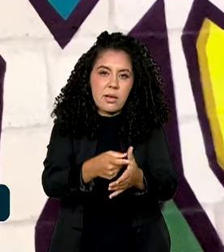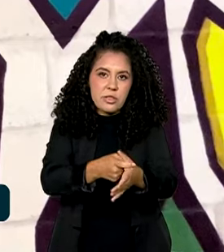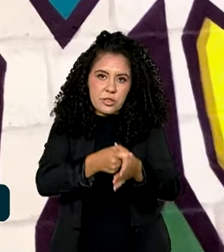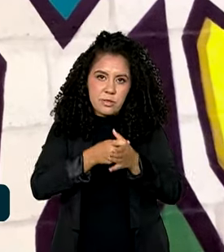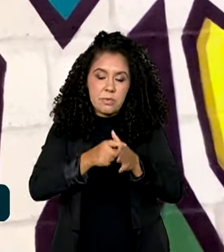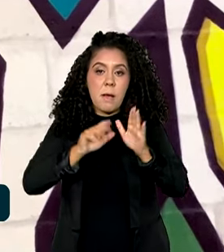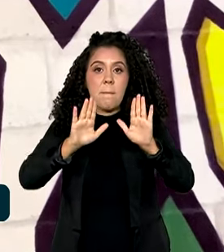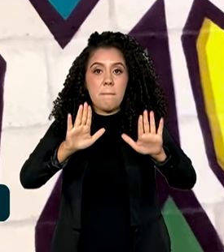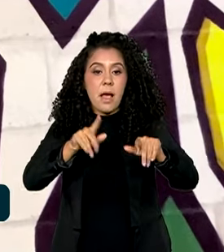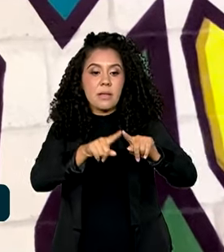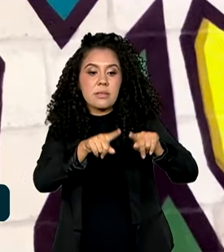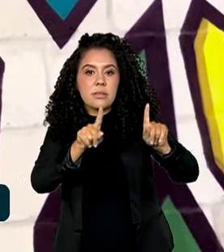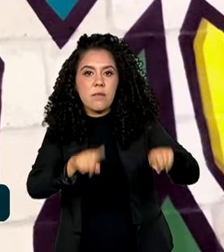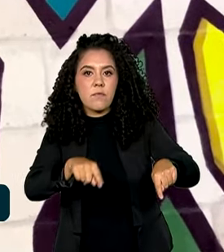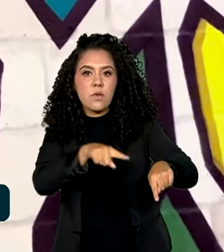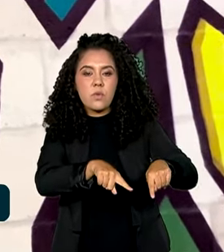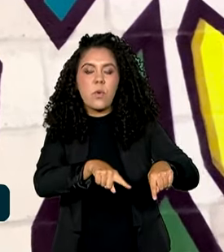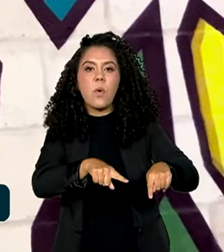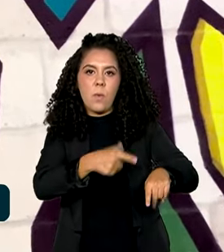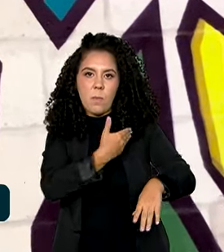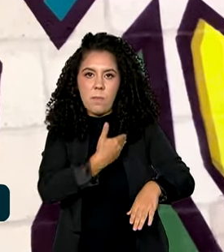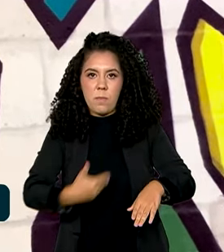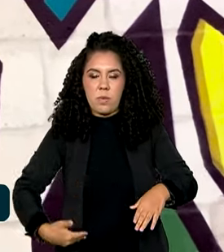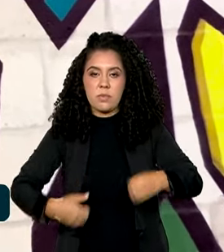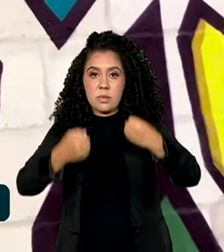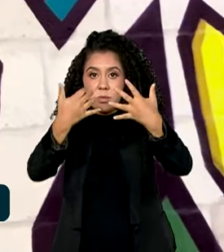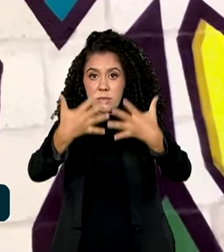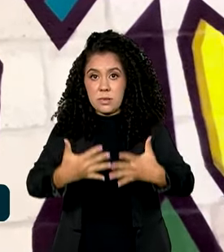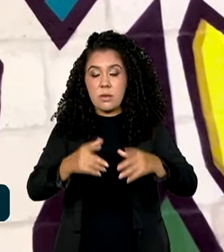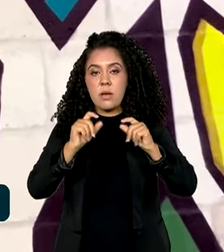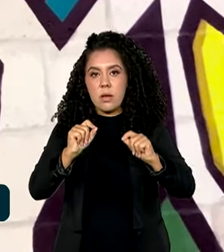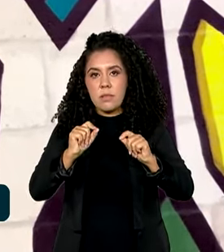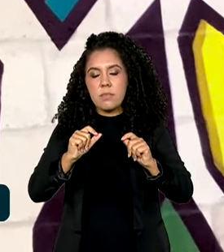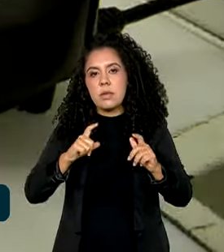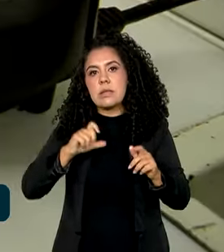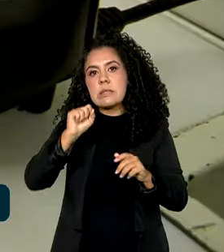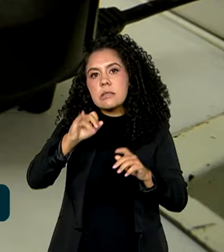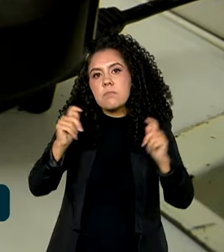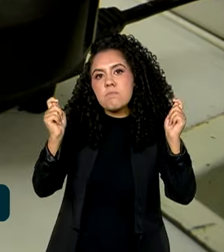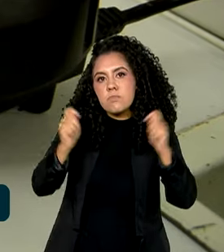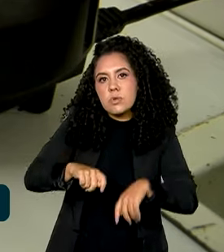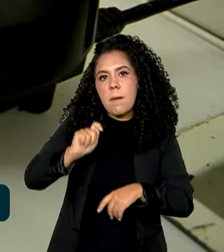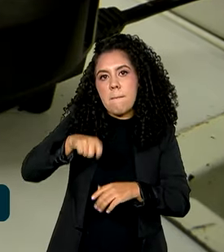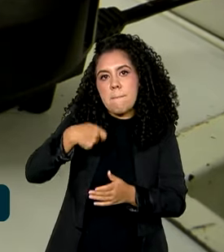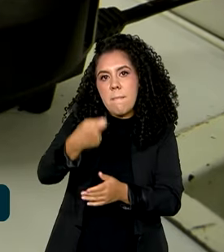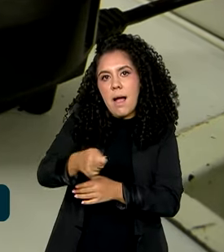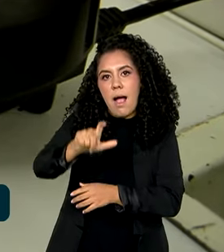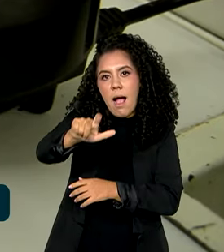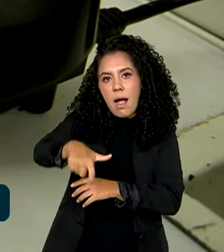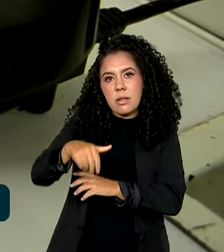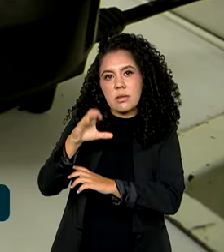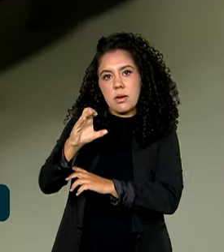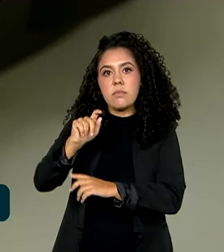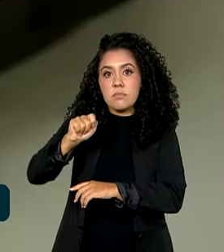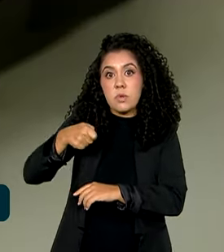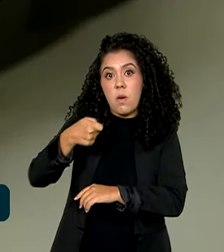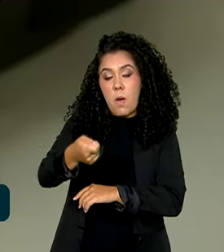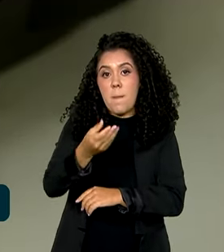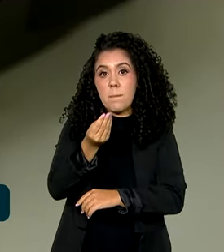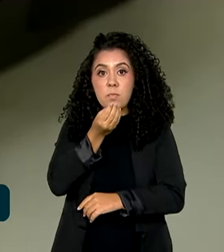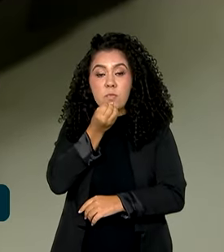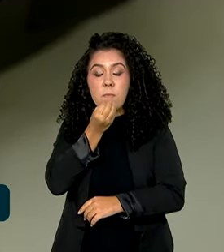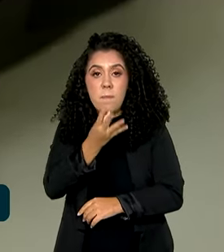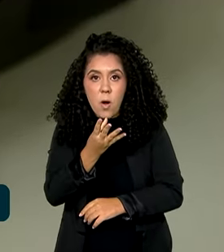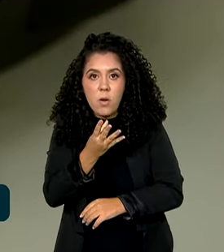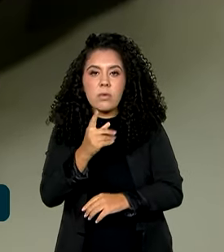servidor público avalia que a possibilidade de pagar com cartão de crédito é uma vantagem para o contribuinte, que